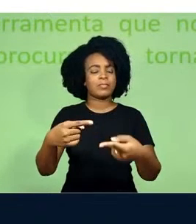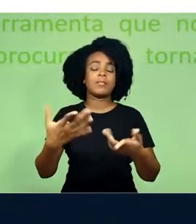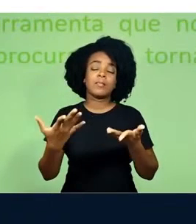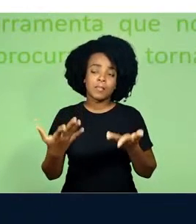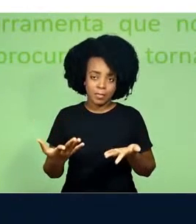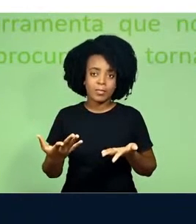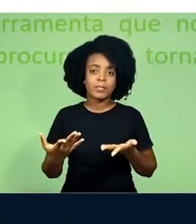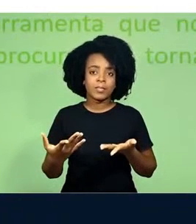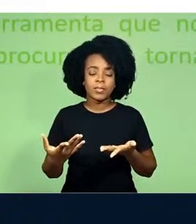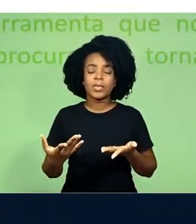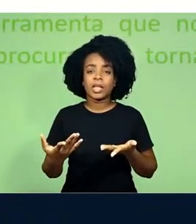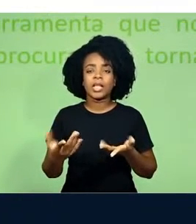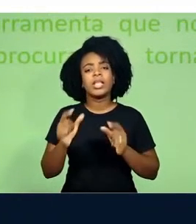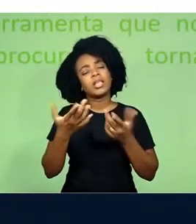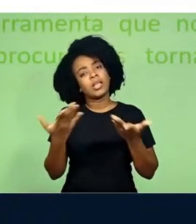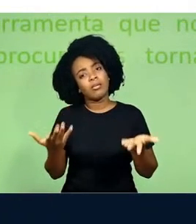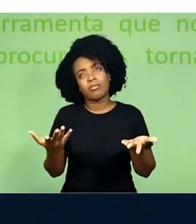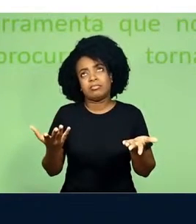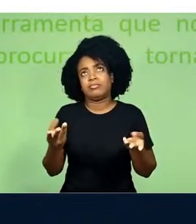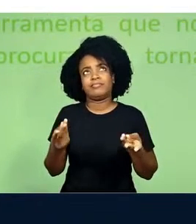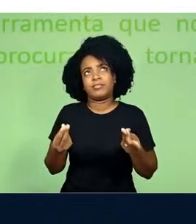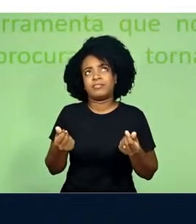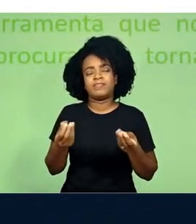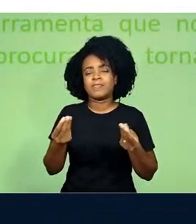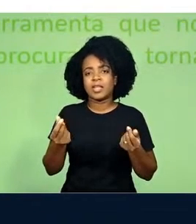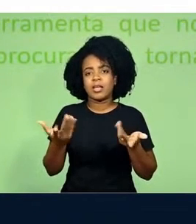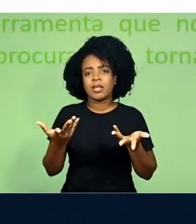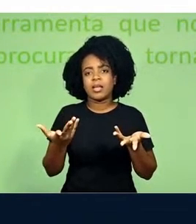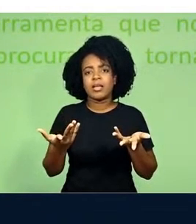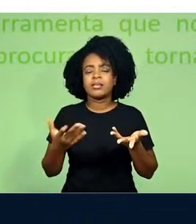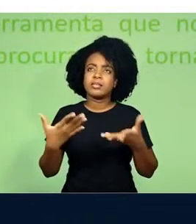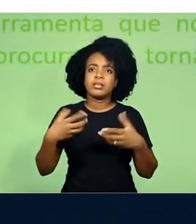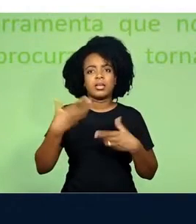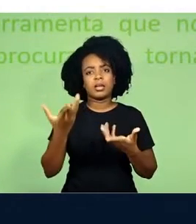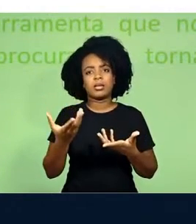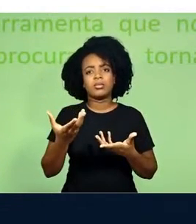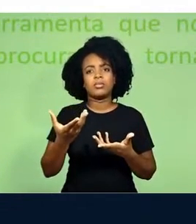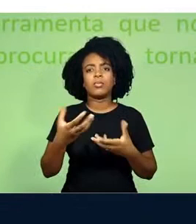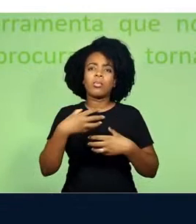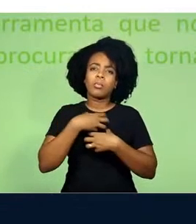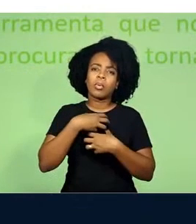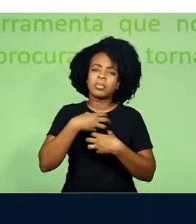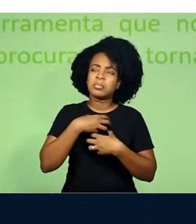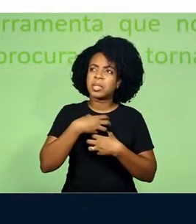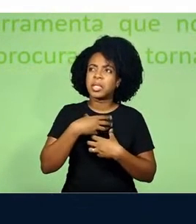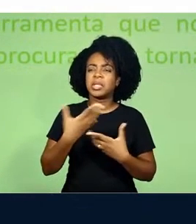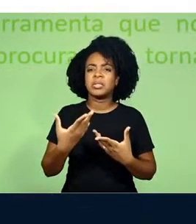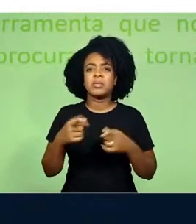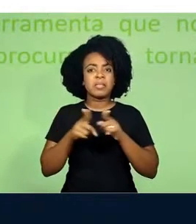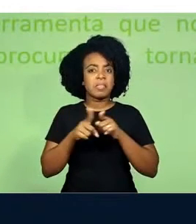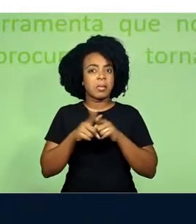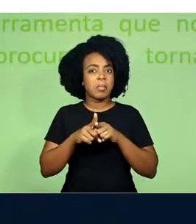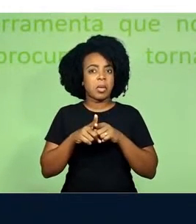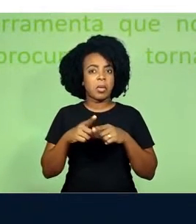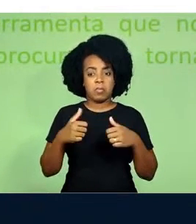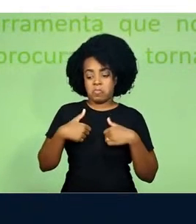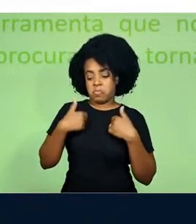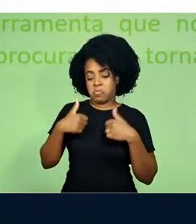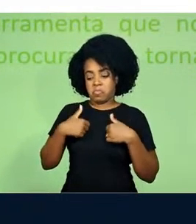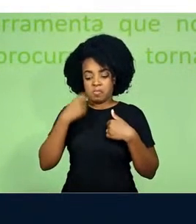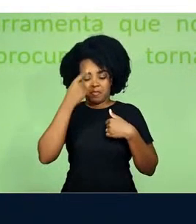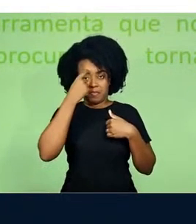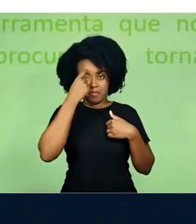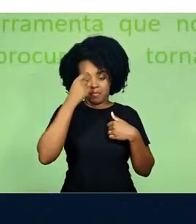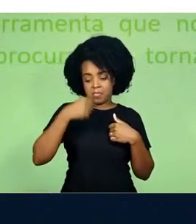seria uma atitude também narcísica